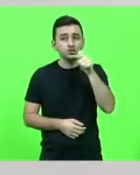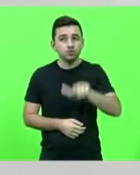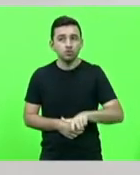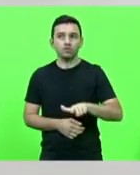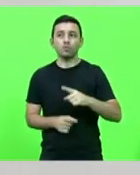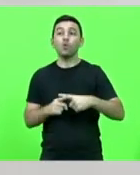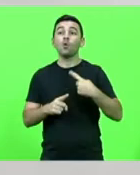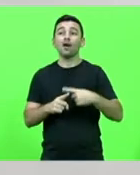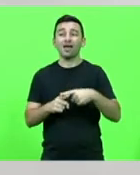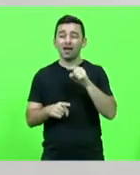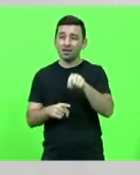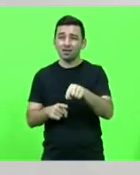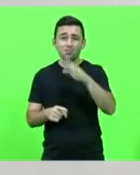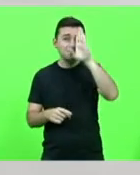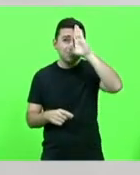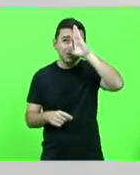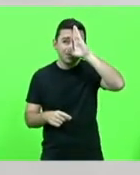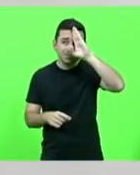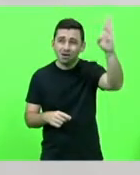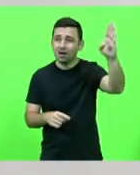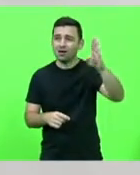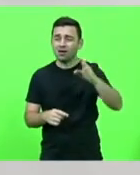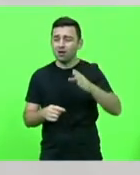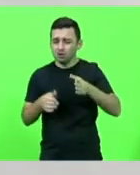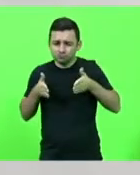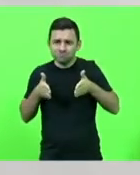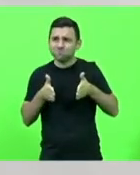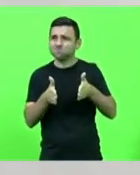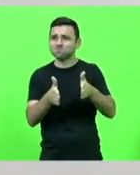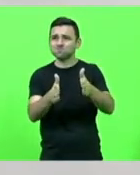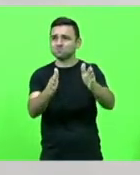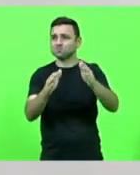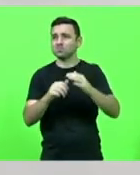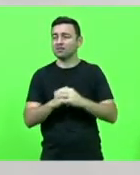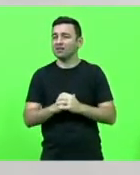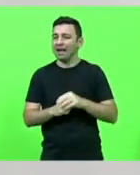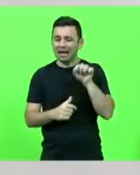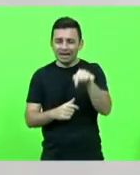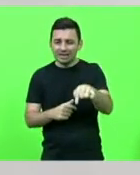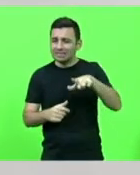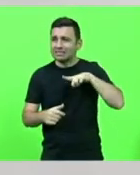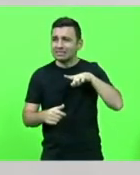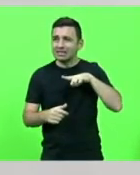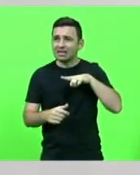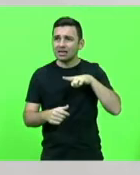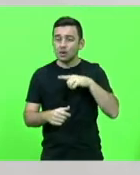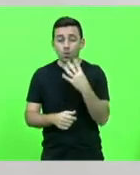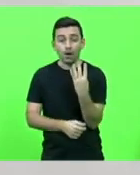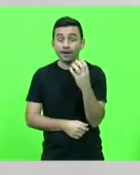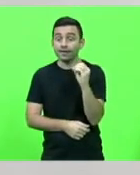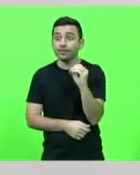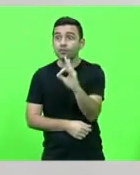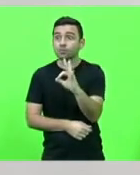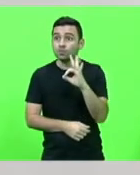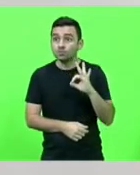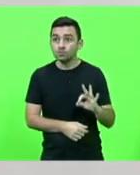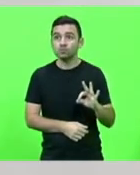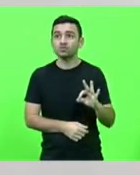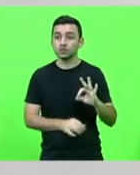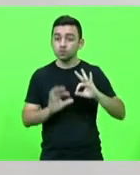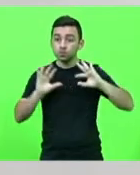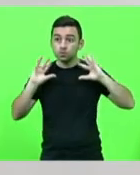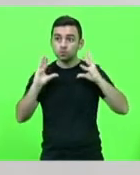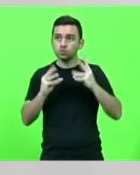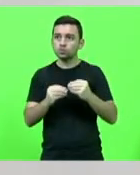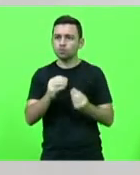principais artérias do nosso estado de Santa Catarina por ali passam aproximadamente 40% de toda a